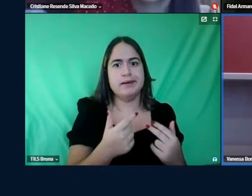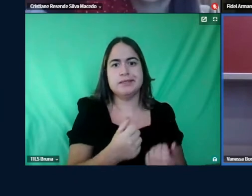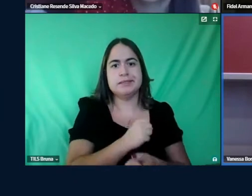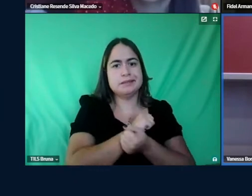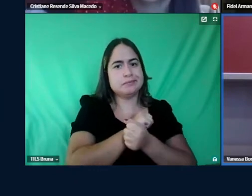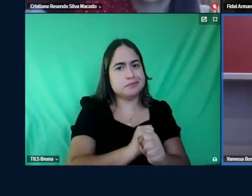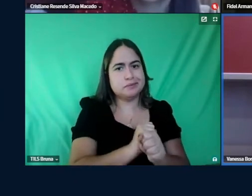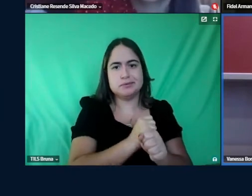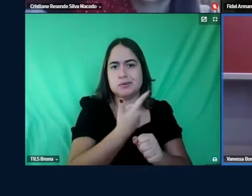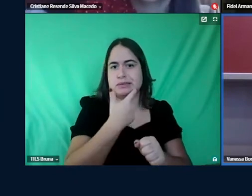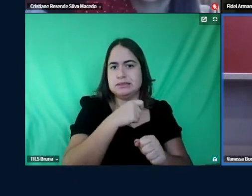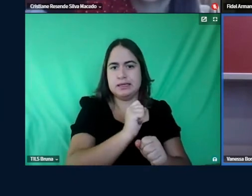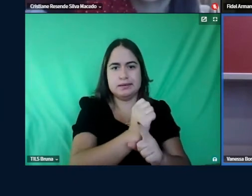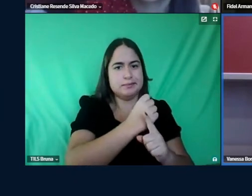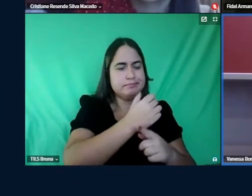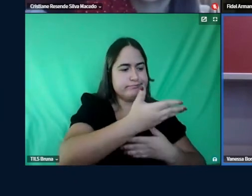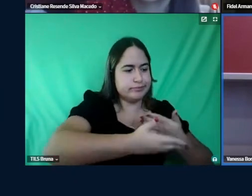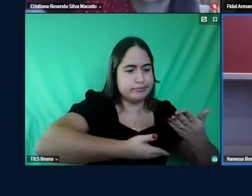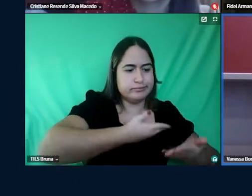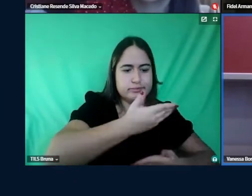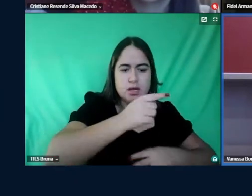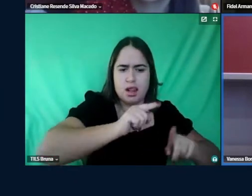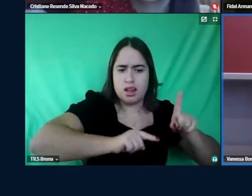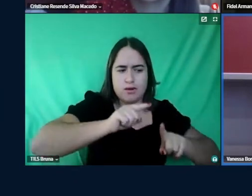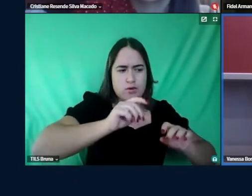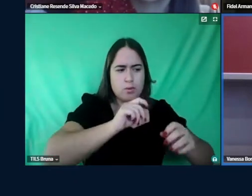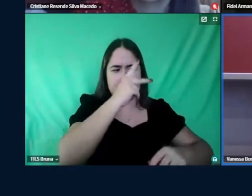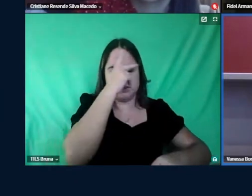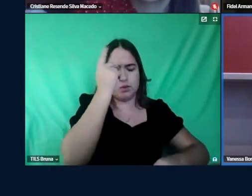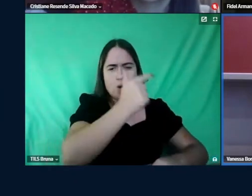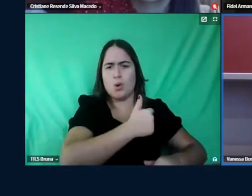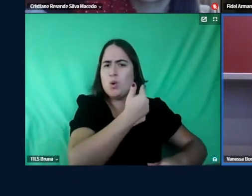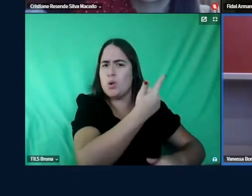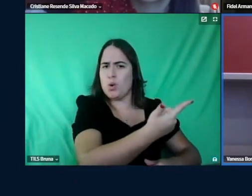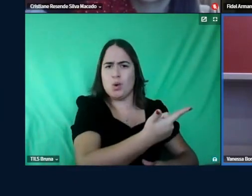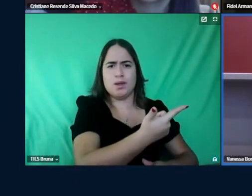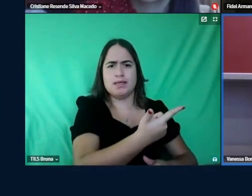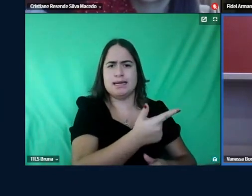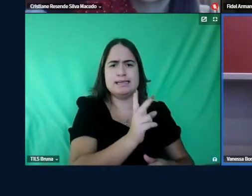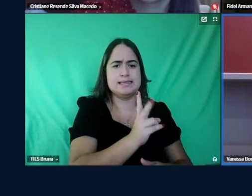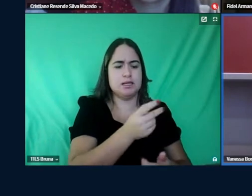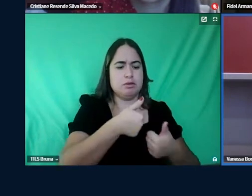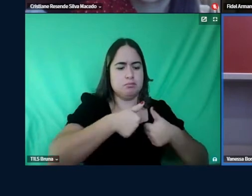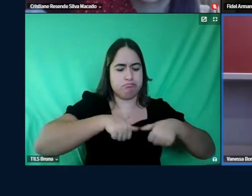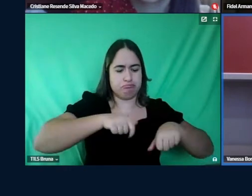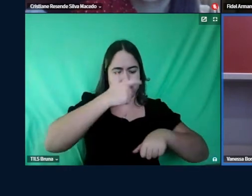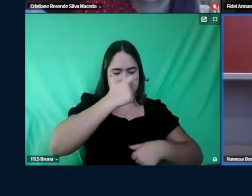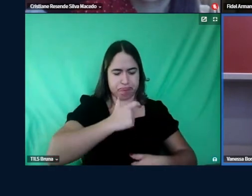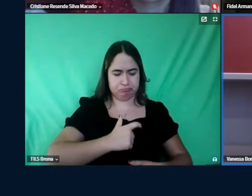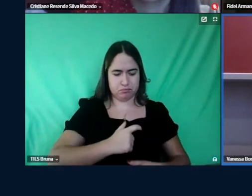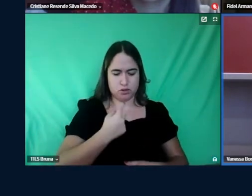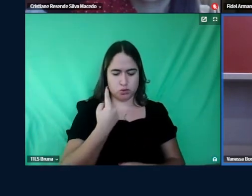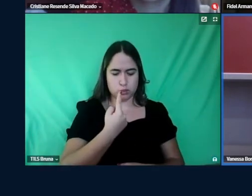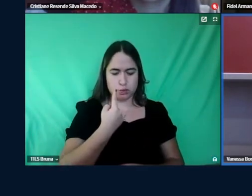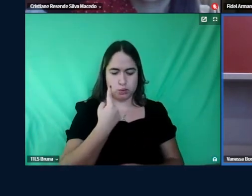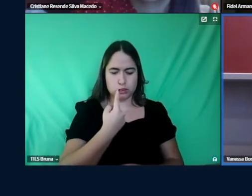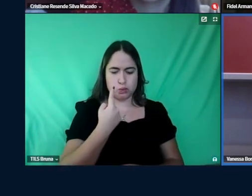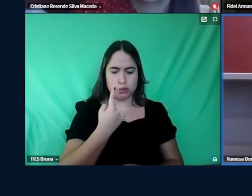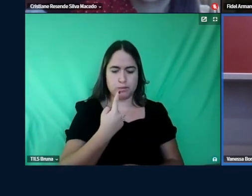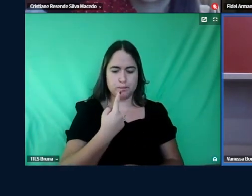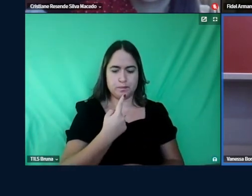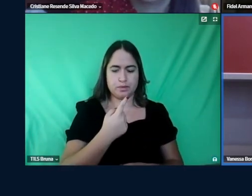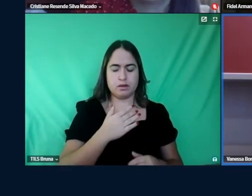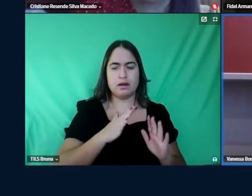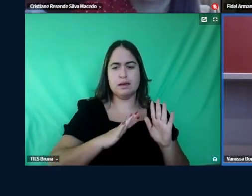se relacionar absolutamente nível nenhum com o outro totalmente imerso em si mesmo que traz os seus estimings as